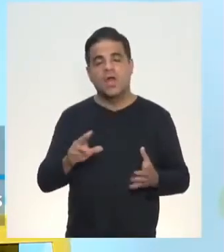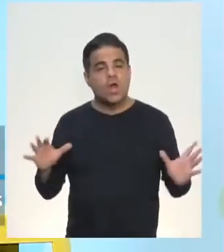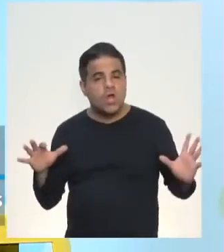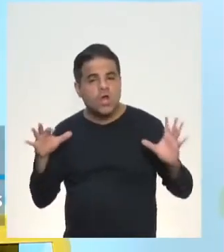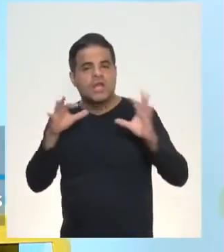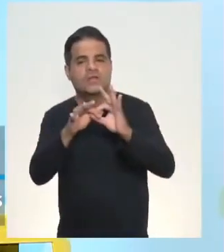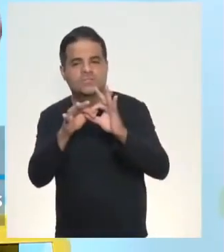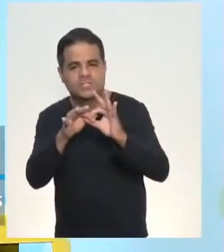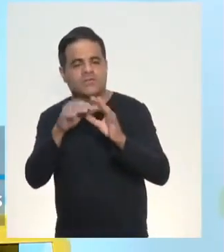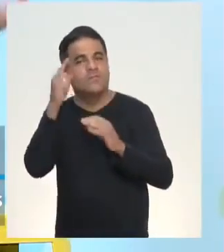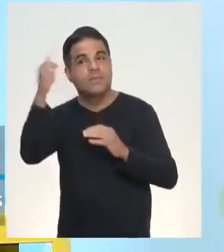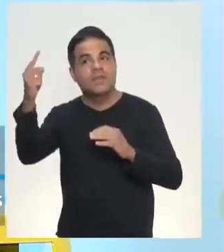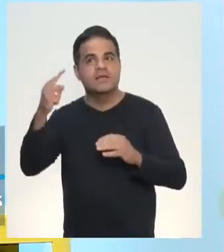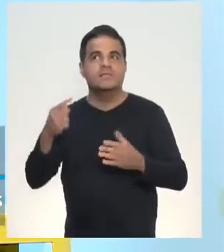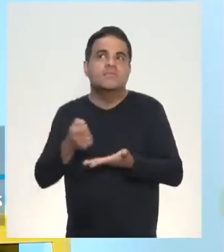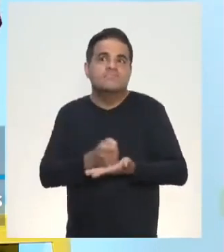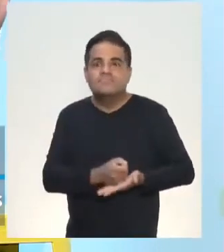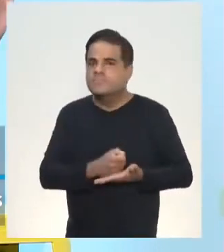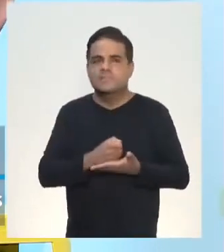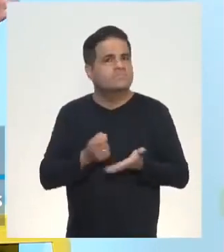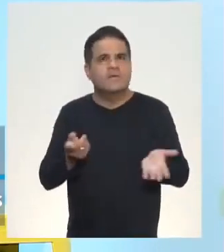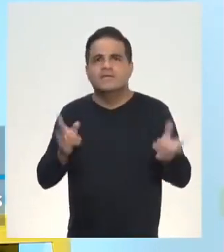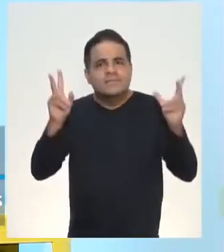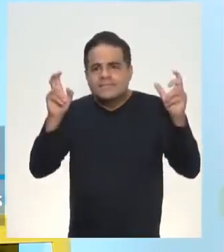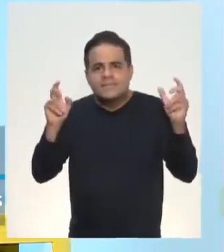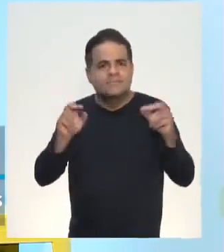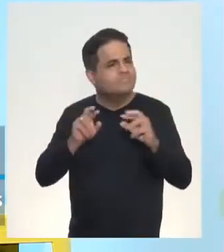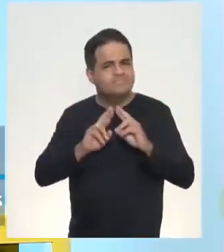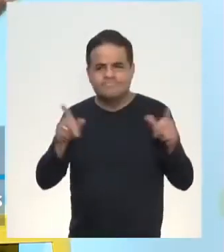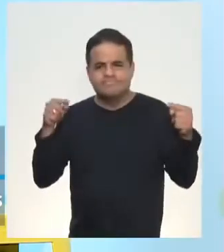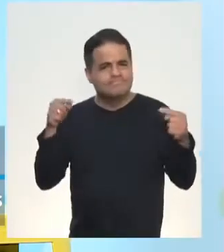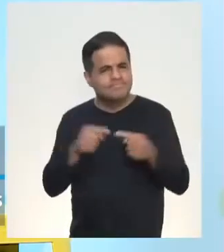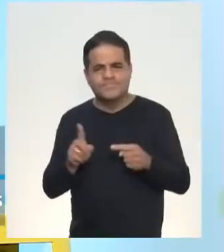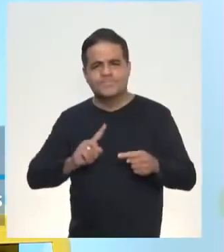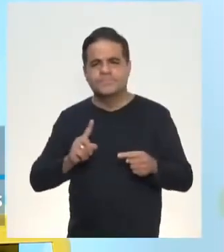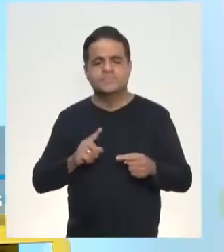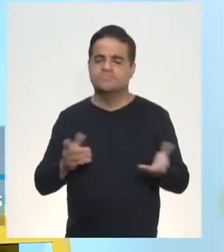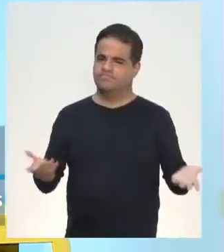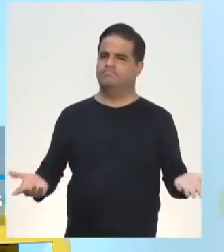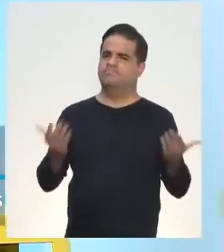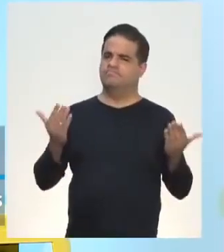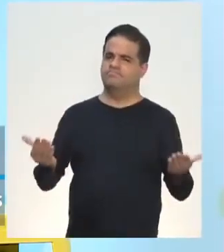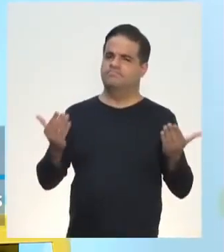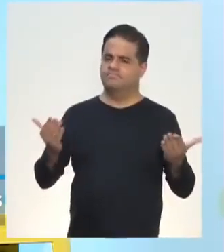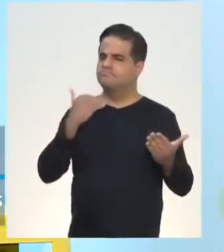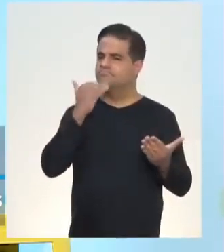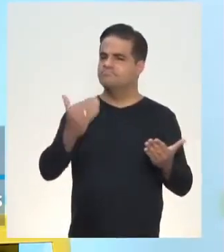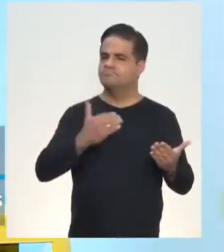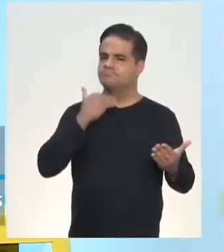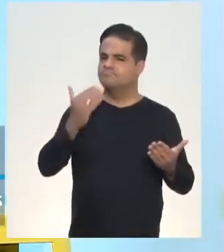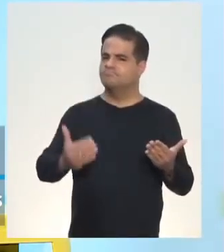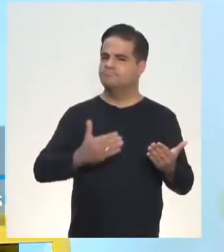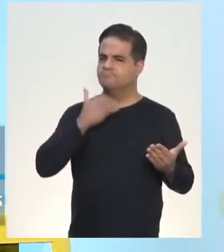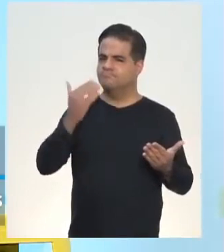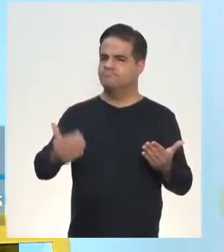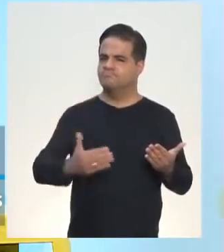para trazer a ideia correta, mas a situação em si não se fecha. Então, chegamos a uma situação que não dá. Não tem